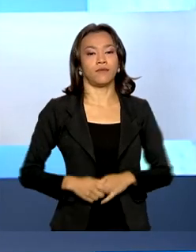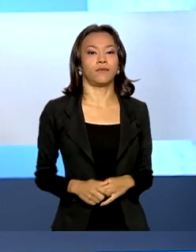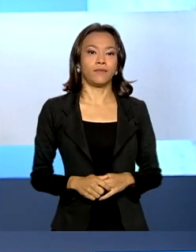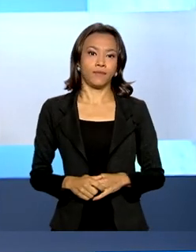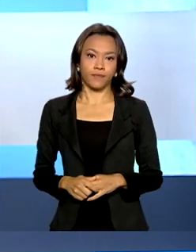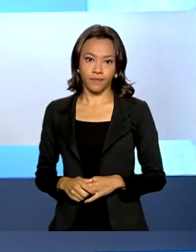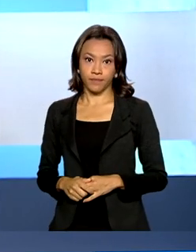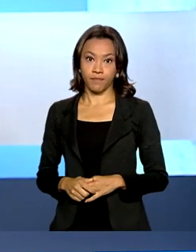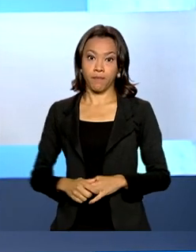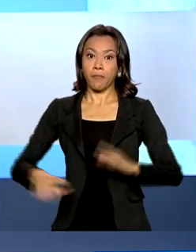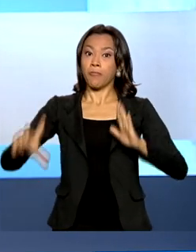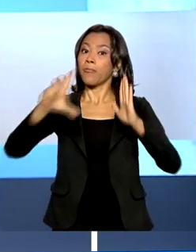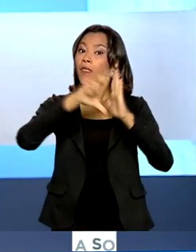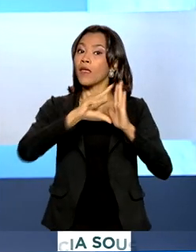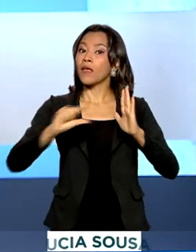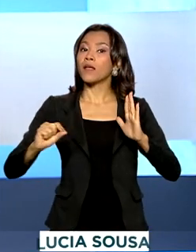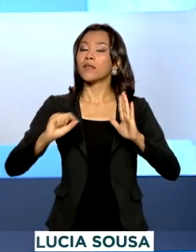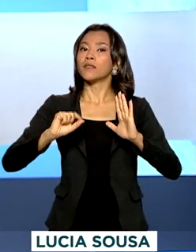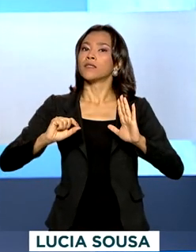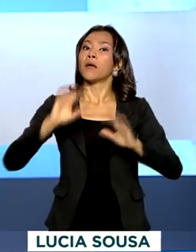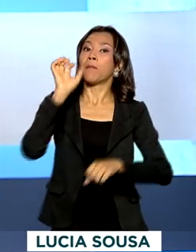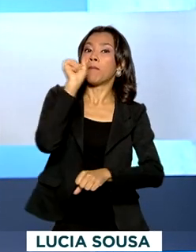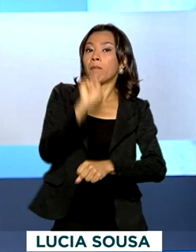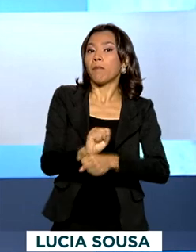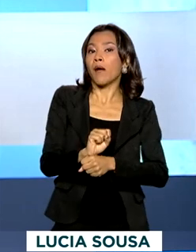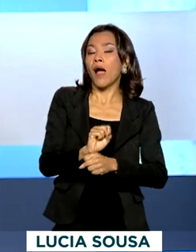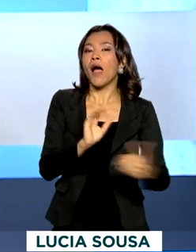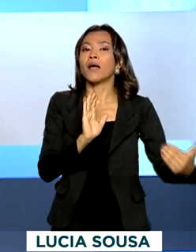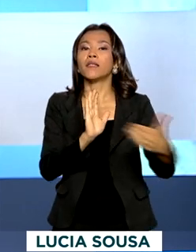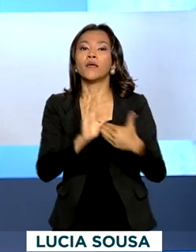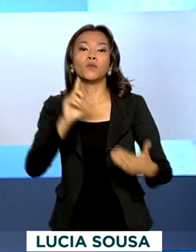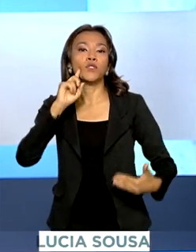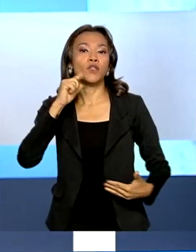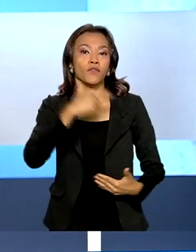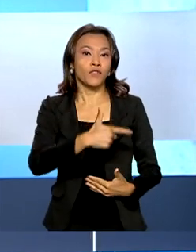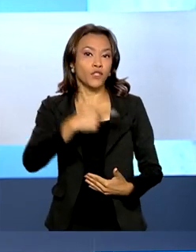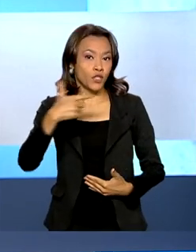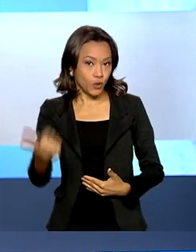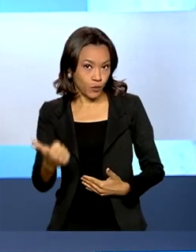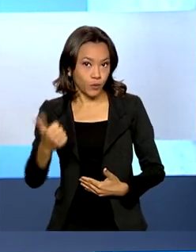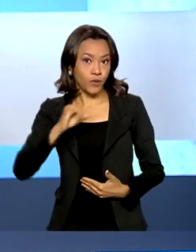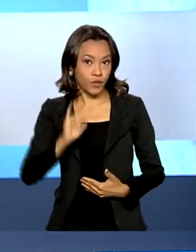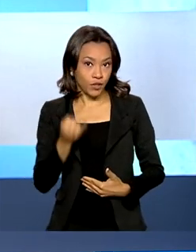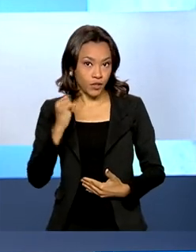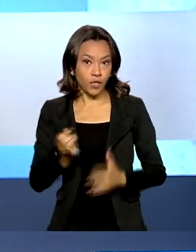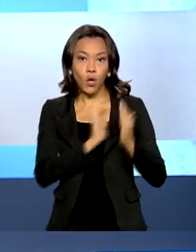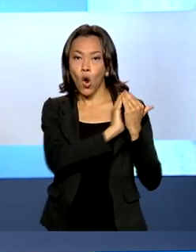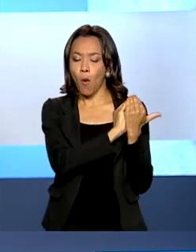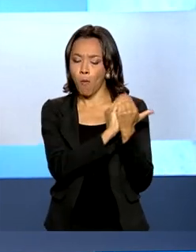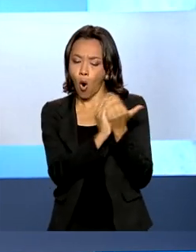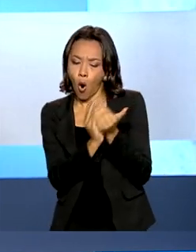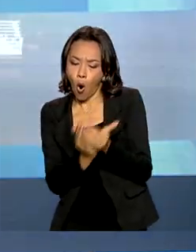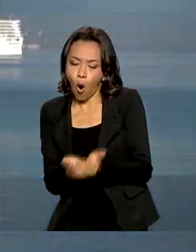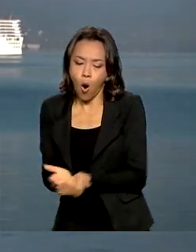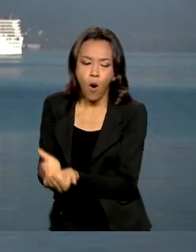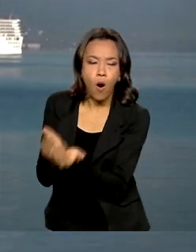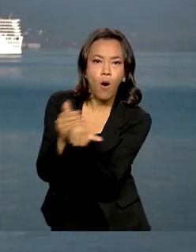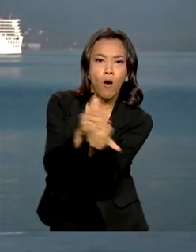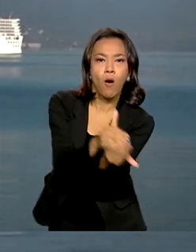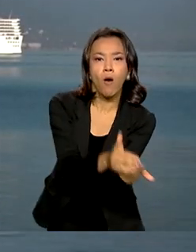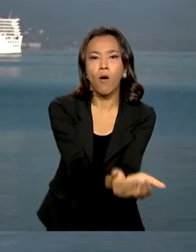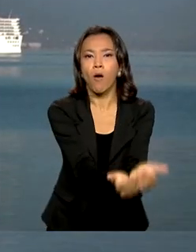A Casa Civil suspendeu até o dia 21 de janeiro as atividades de cruzeiros na costa brasileira. Após